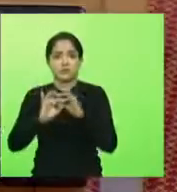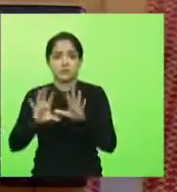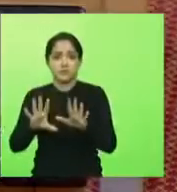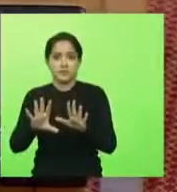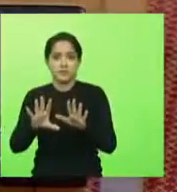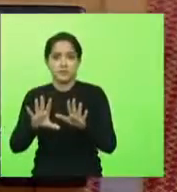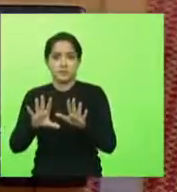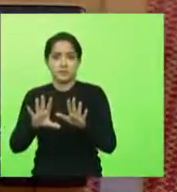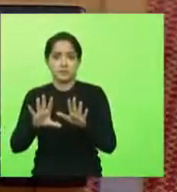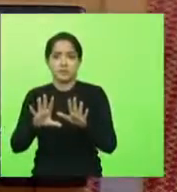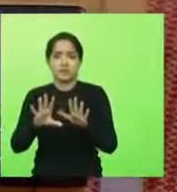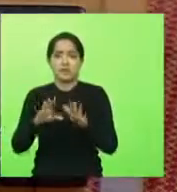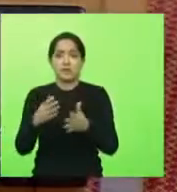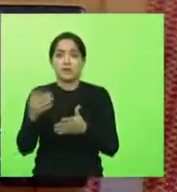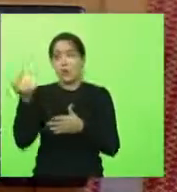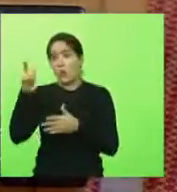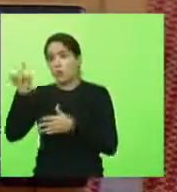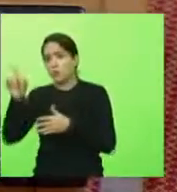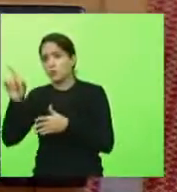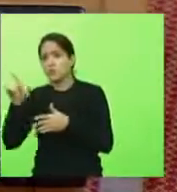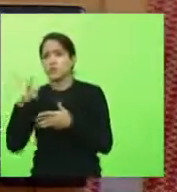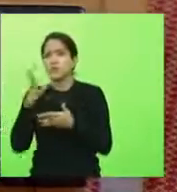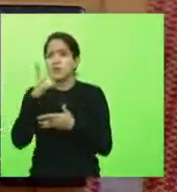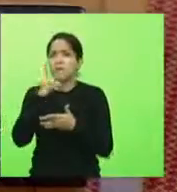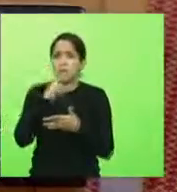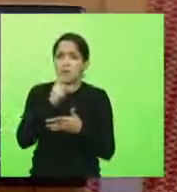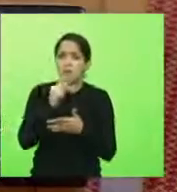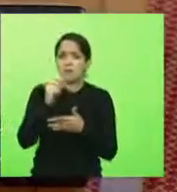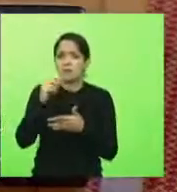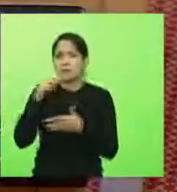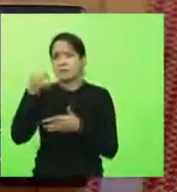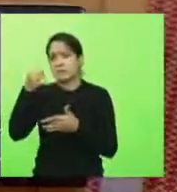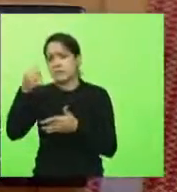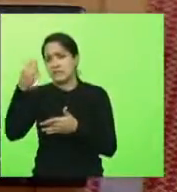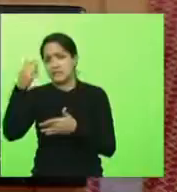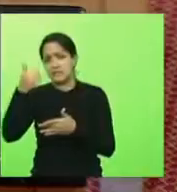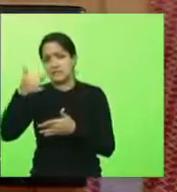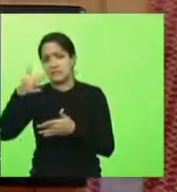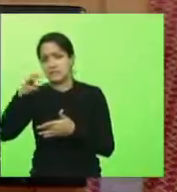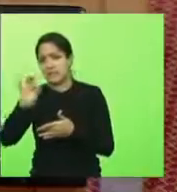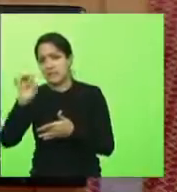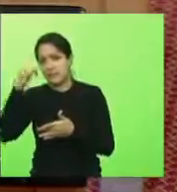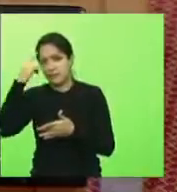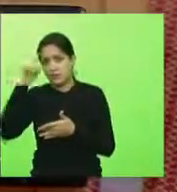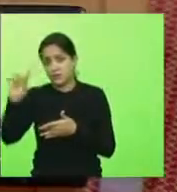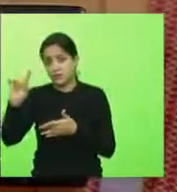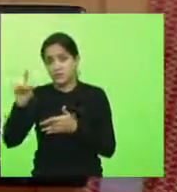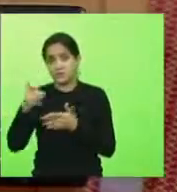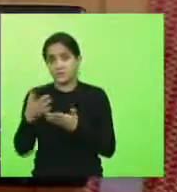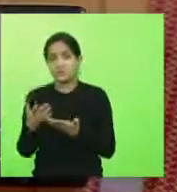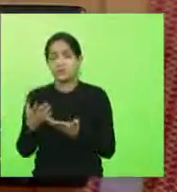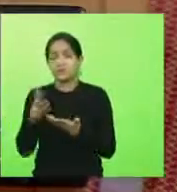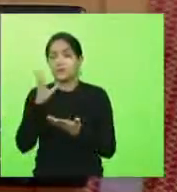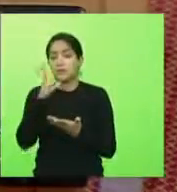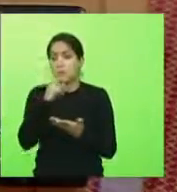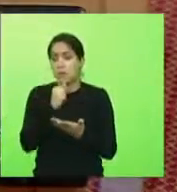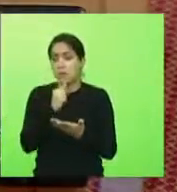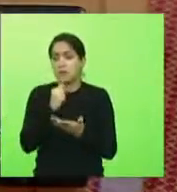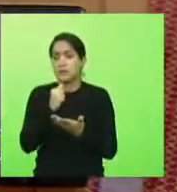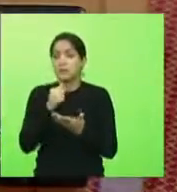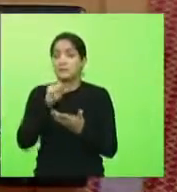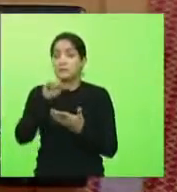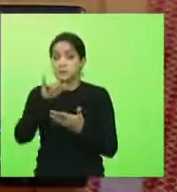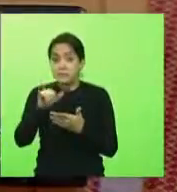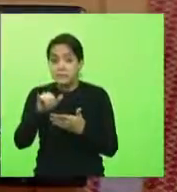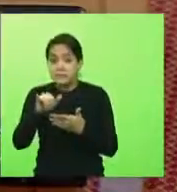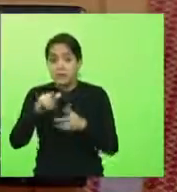Enquanto tem importos aí que demora seis, sete, dez dias. E se tiver problema que começar a aumentar a